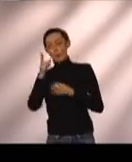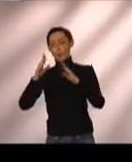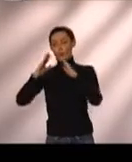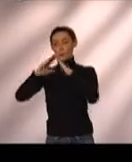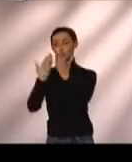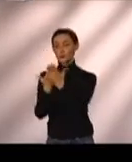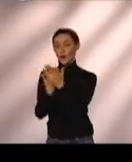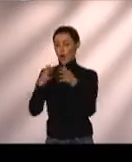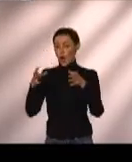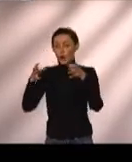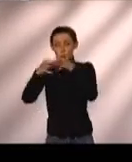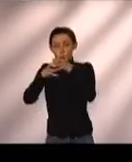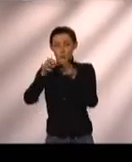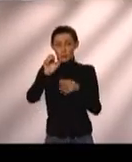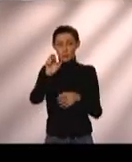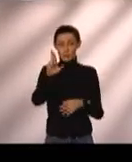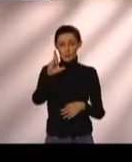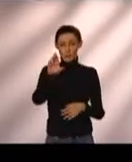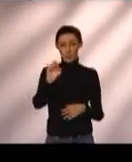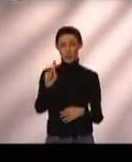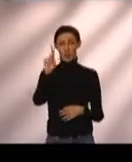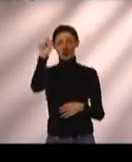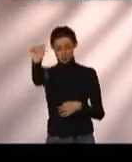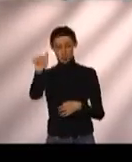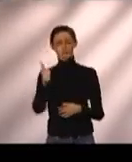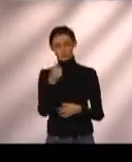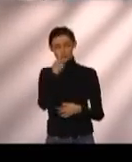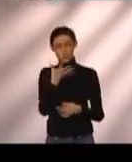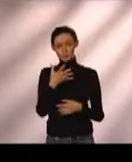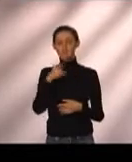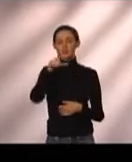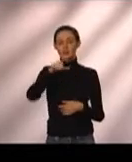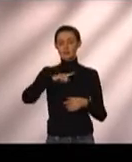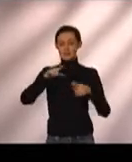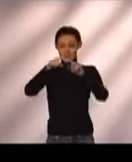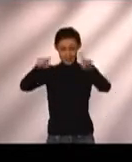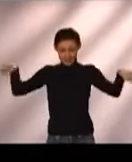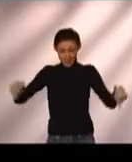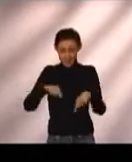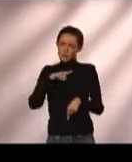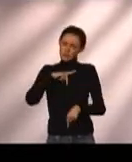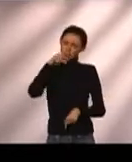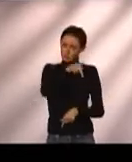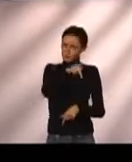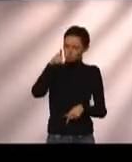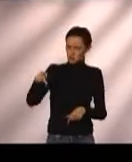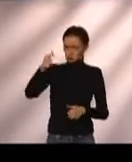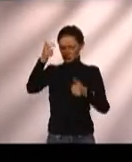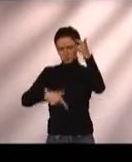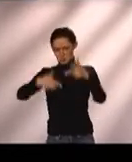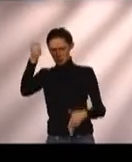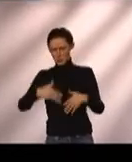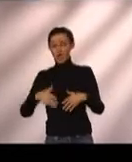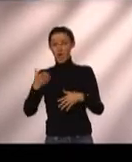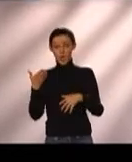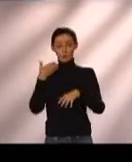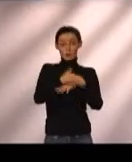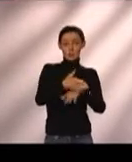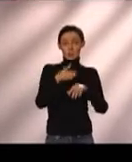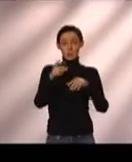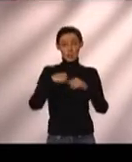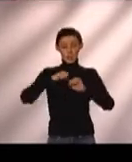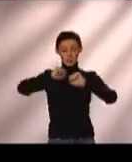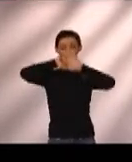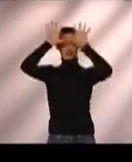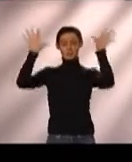muito, porque na sala de aula você tem um professor explicando, ali é uma base que você tem. Você chega no Eureka, você expande muito mais. Um